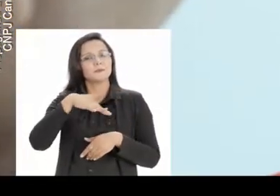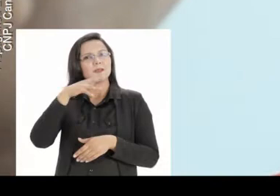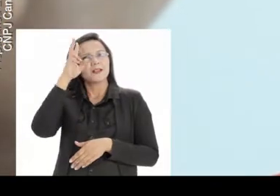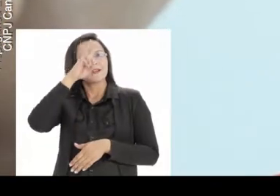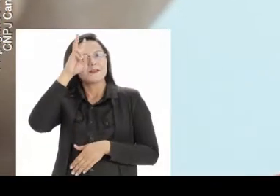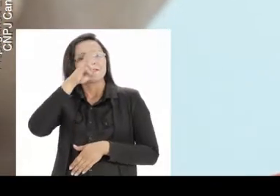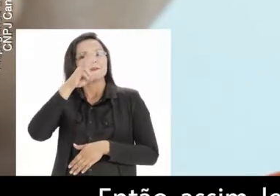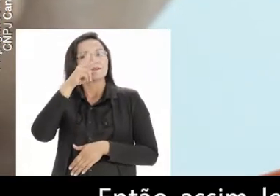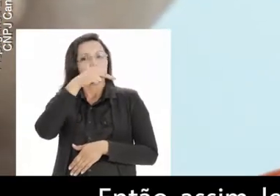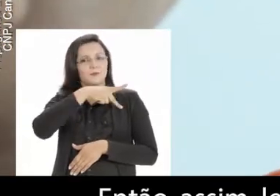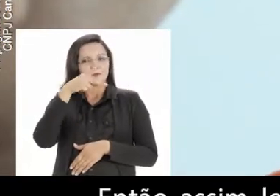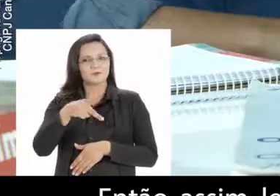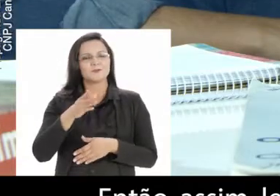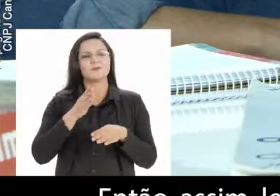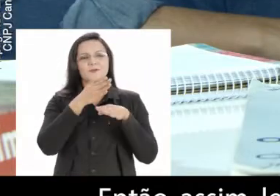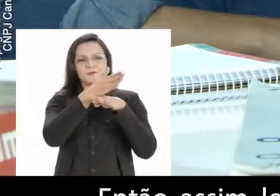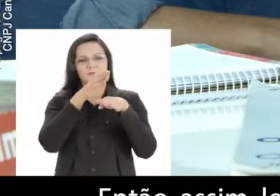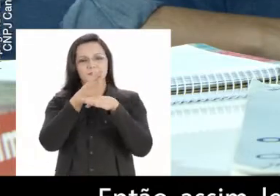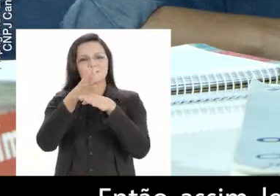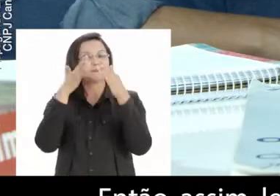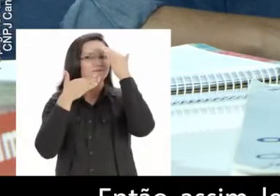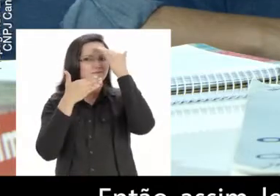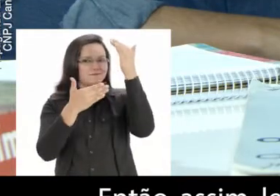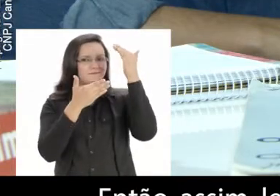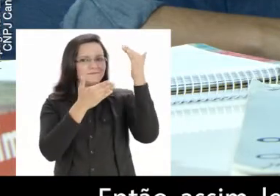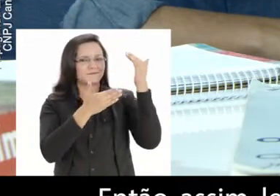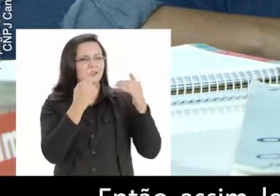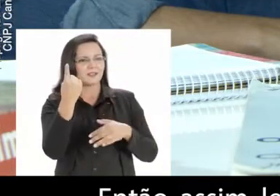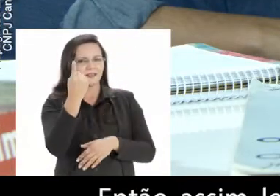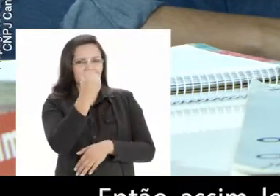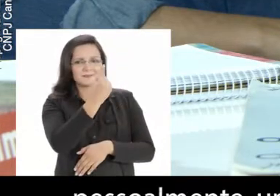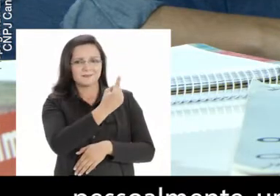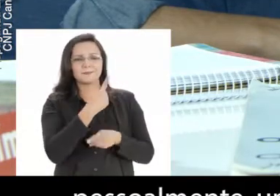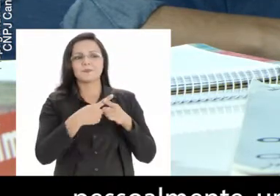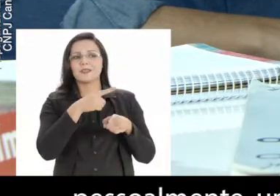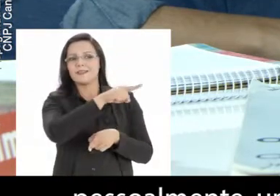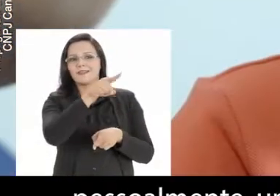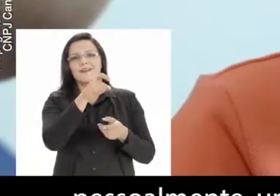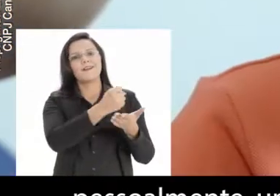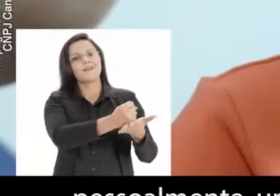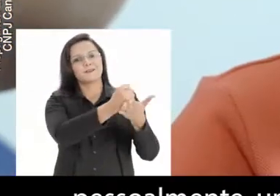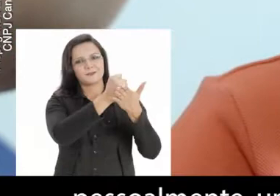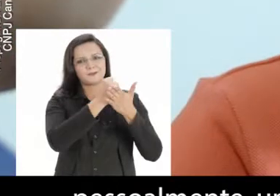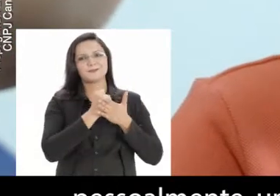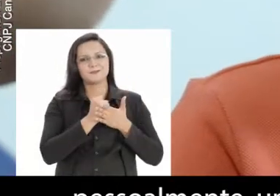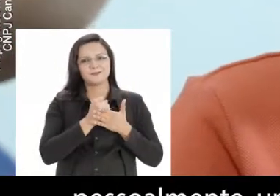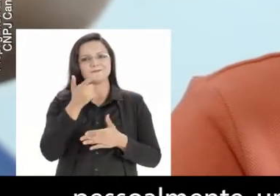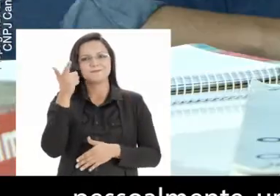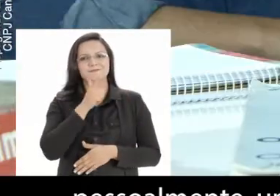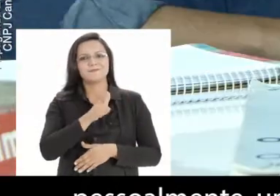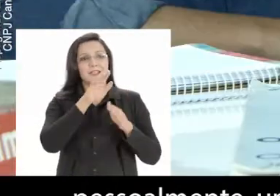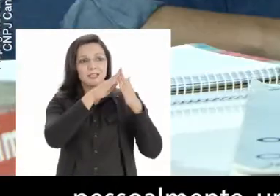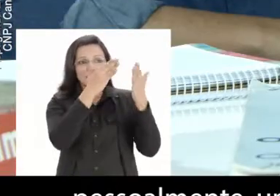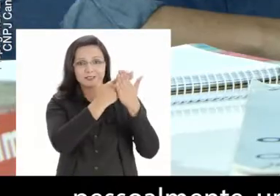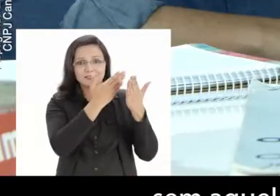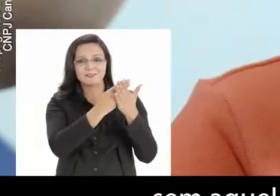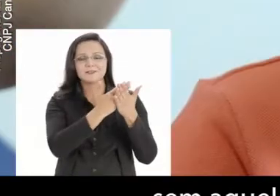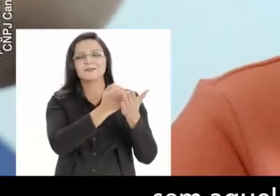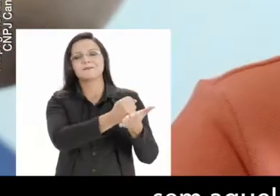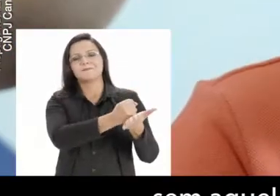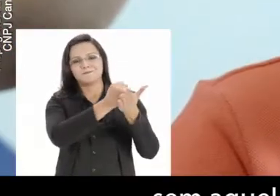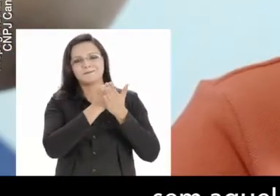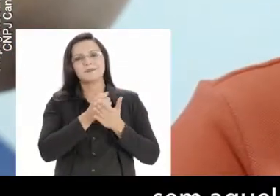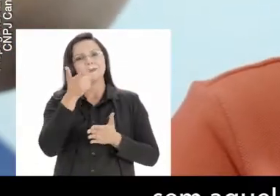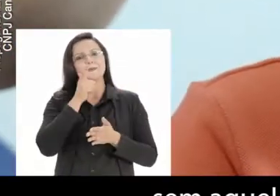É fantástico. Então, assim, eu lembrei dos meus professores e fui lá agradecê-los, pessoalmente, um por um. Porque sem eles eu não teria conseguido. Sem aquele